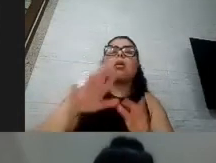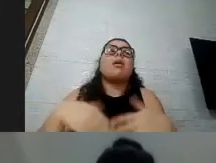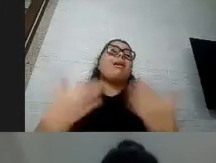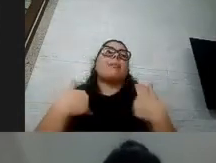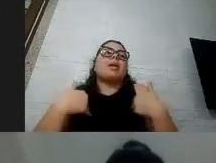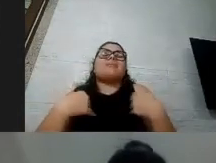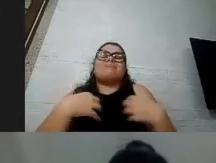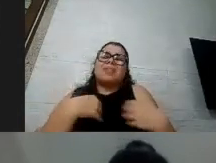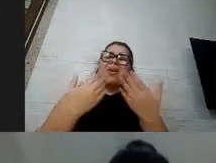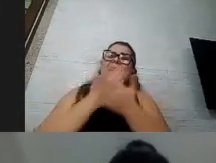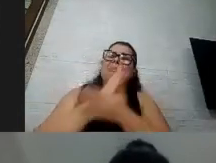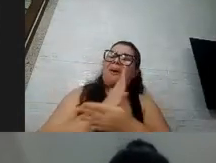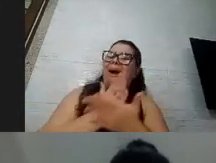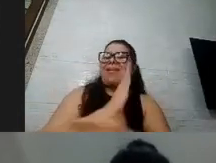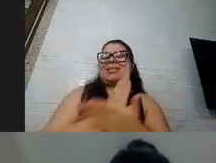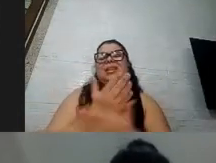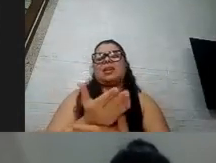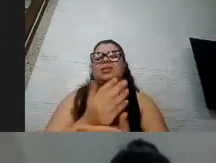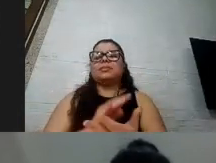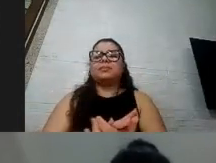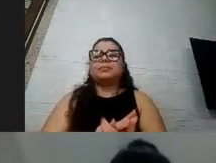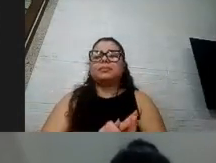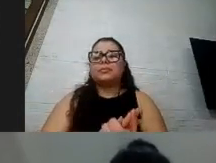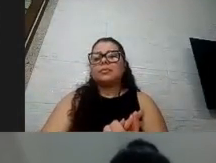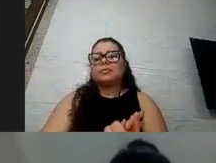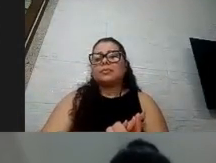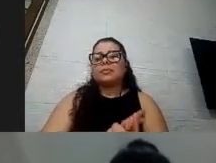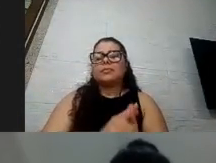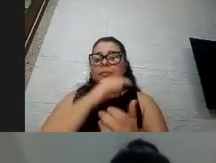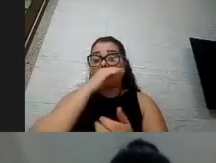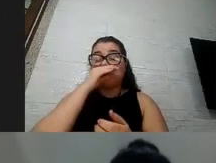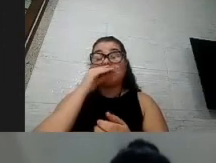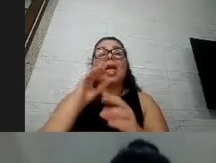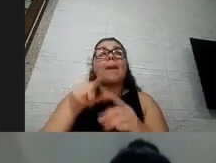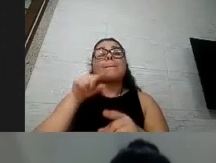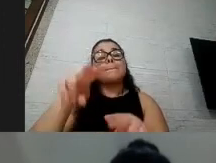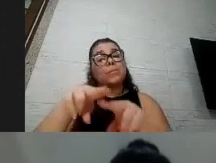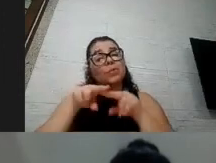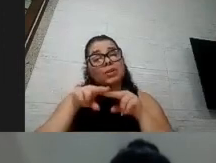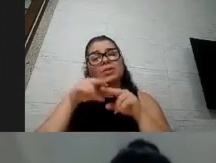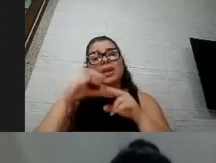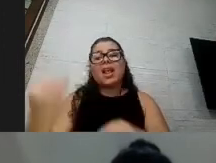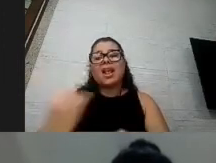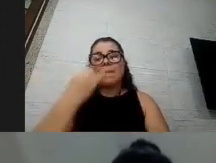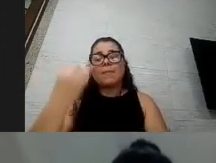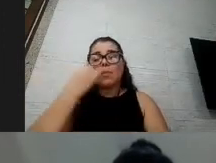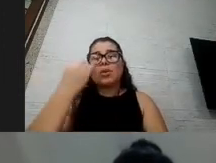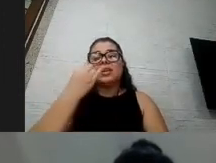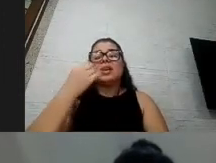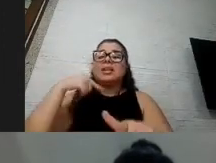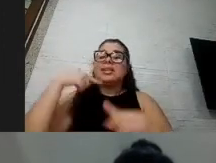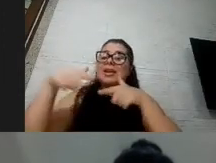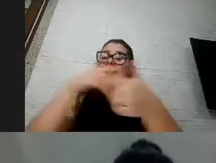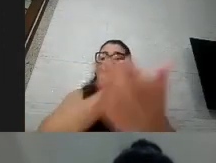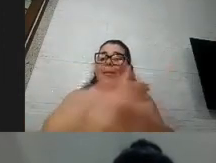incomoda inclusive essa questão da tal dessensibilização por exemplo pessoas com autismo que tem